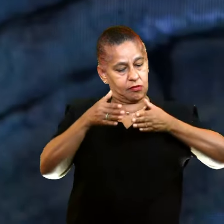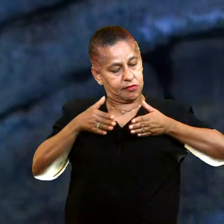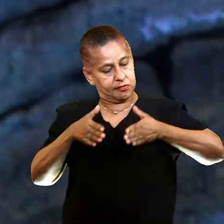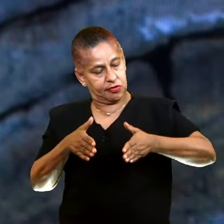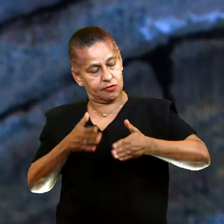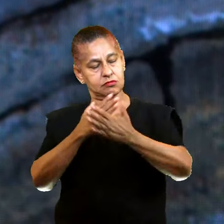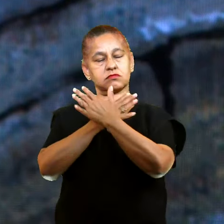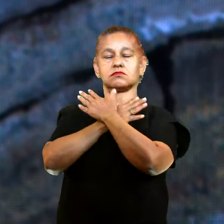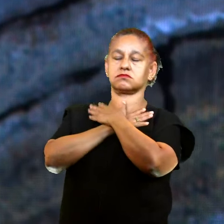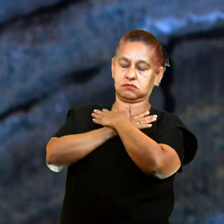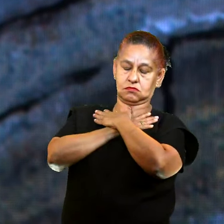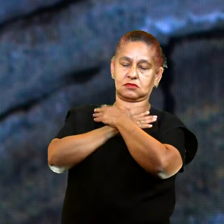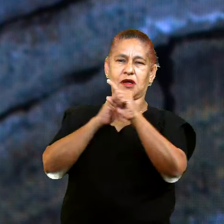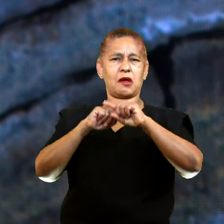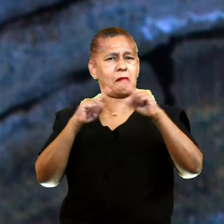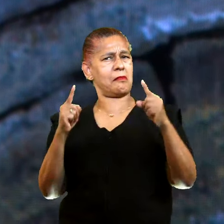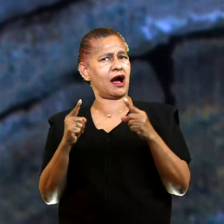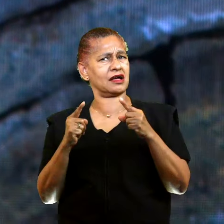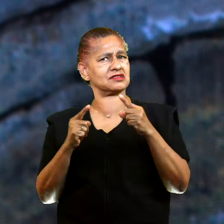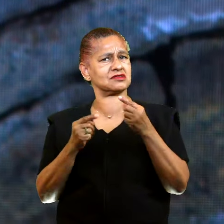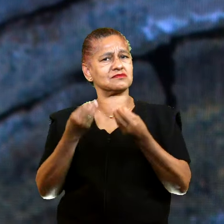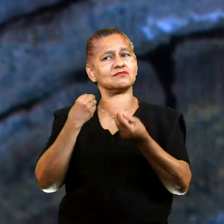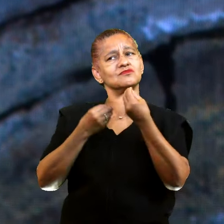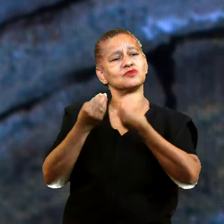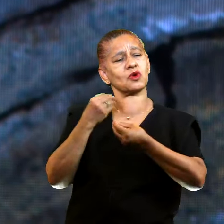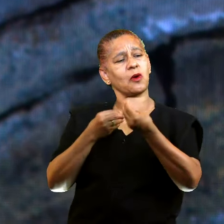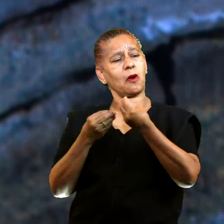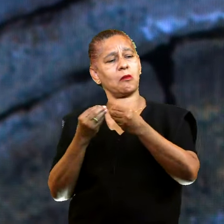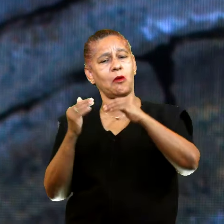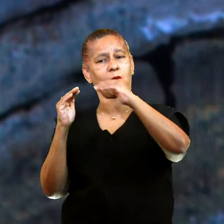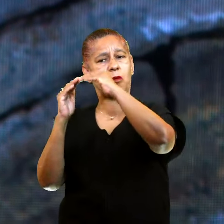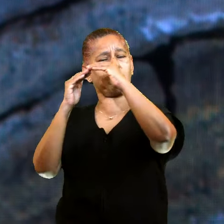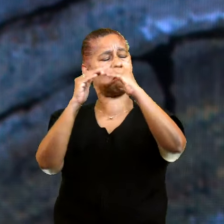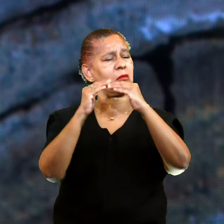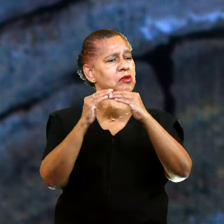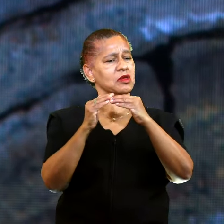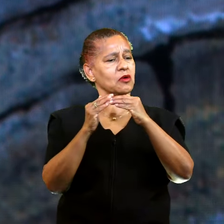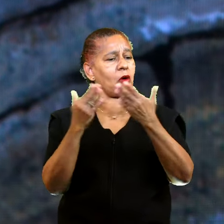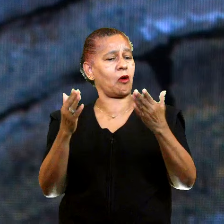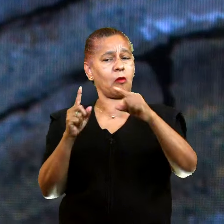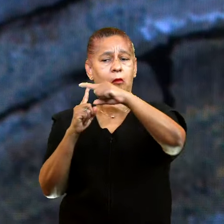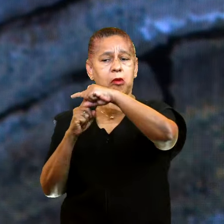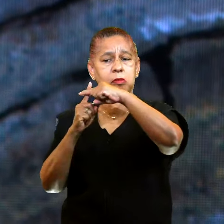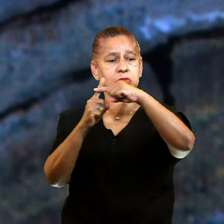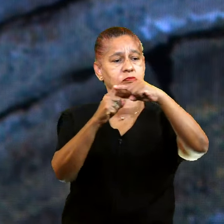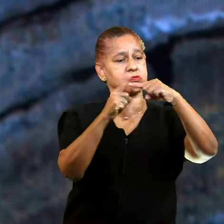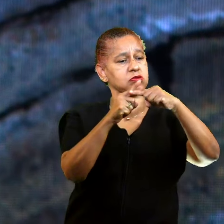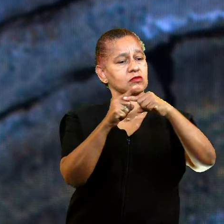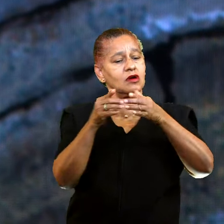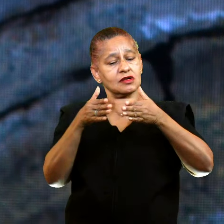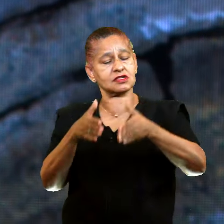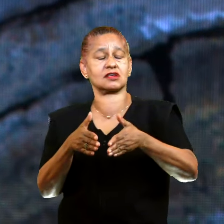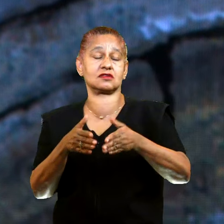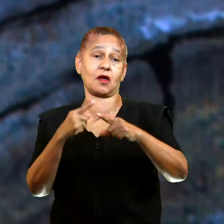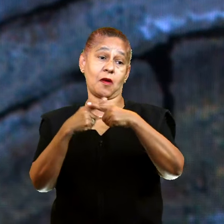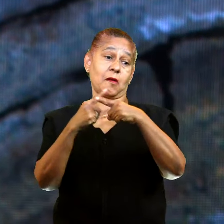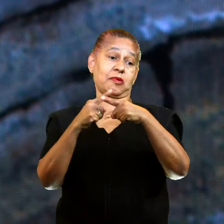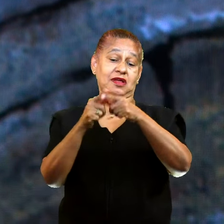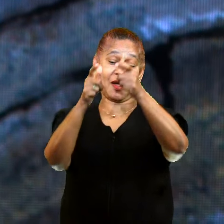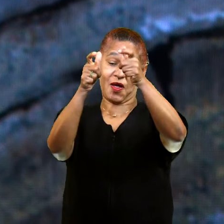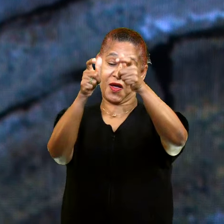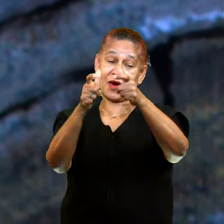nos sepulcros? Porque quando a gente estuda e pensa nos sepulcros, Lá era o lugar de